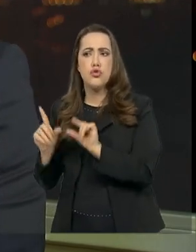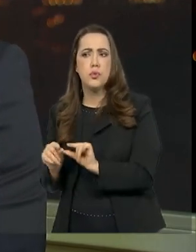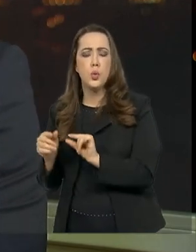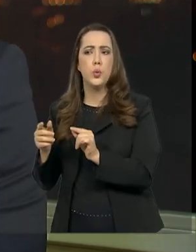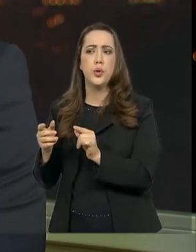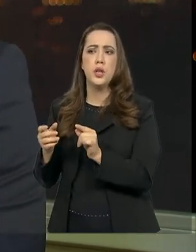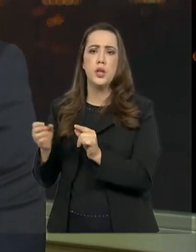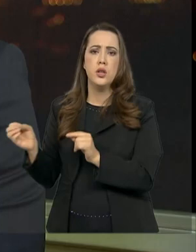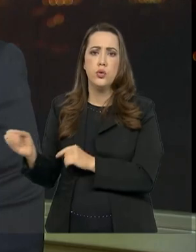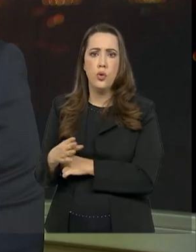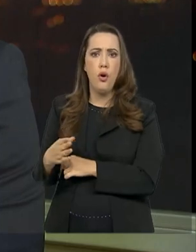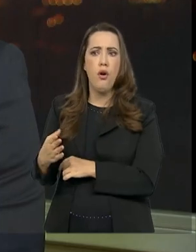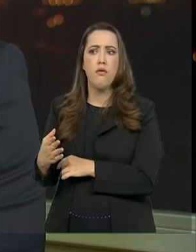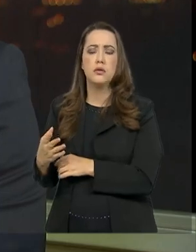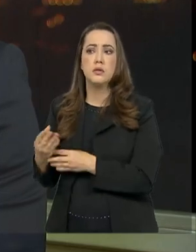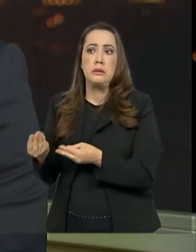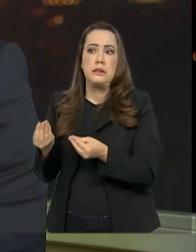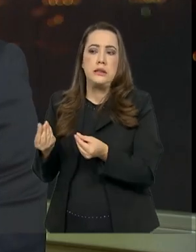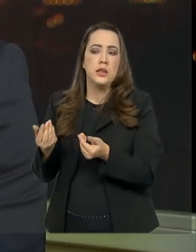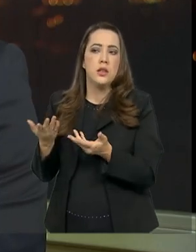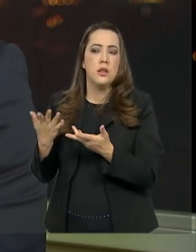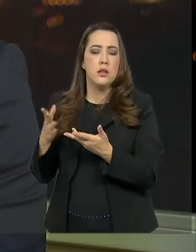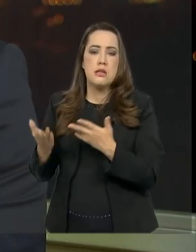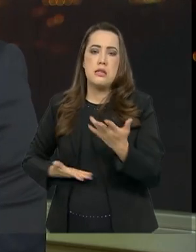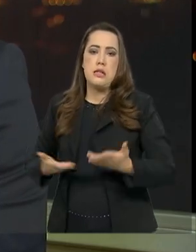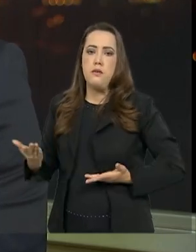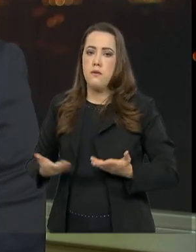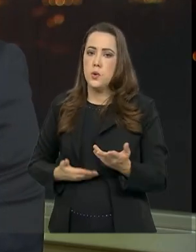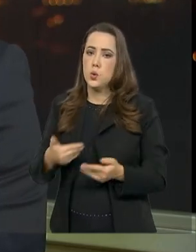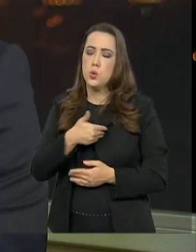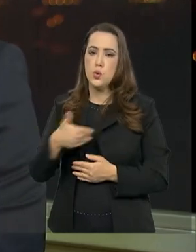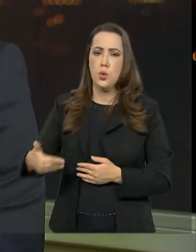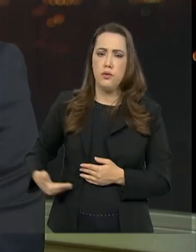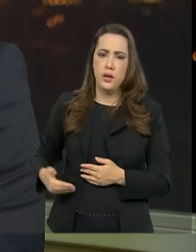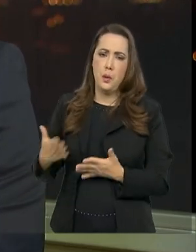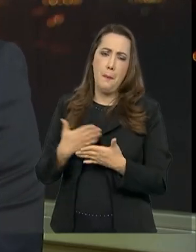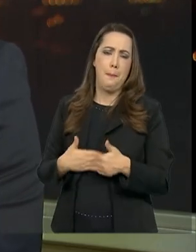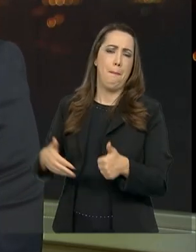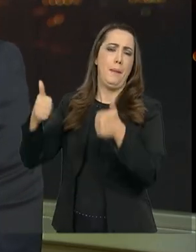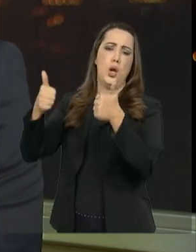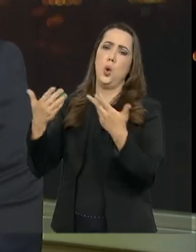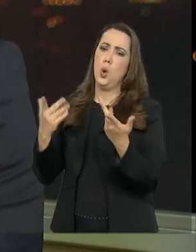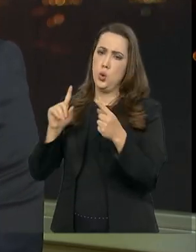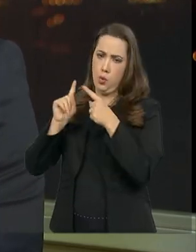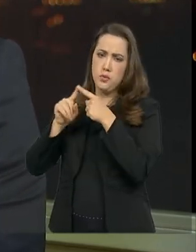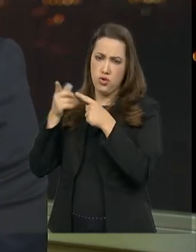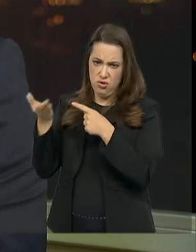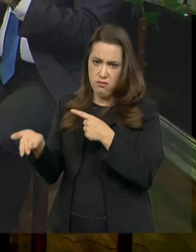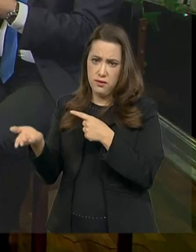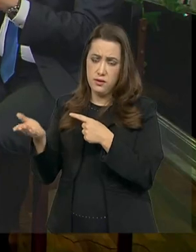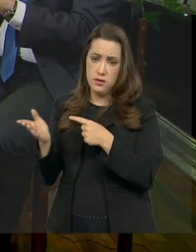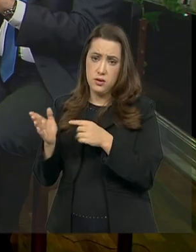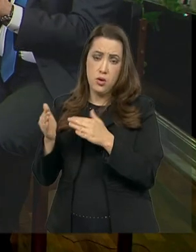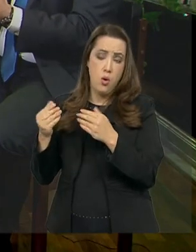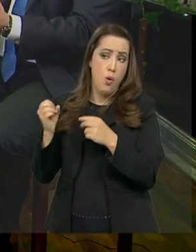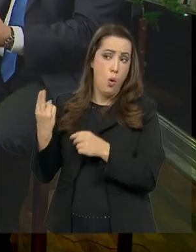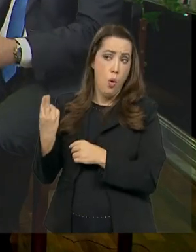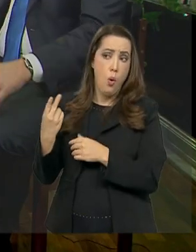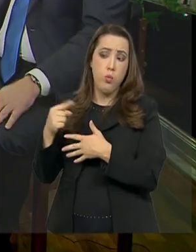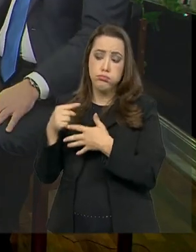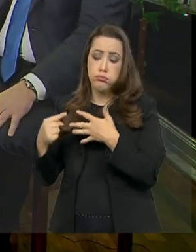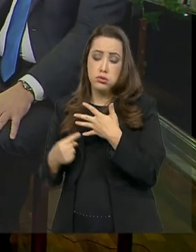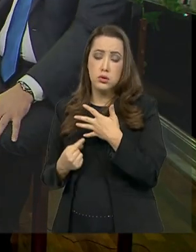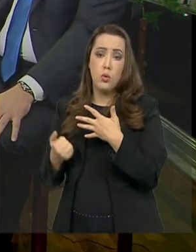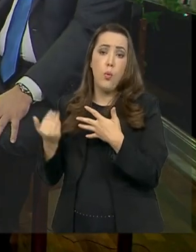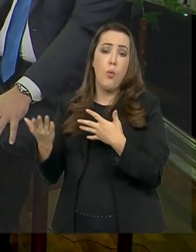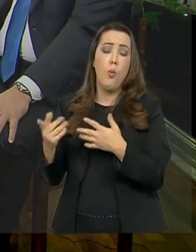entregar para a sociedade civil brasileira serviços públicos melhores? Uma das ideias? Algumas das ideias seriam